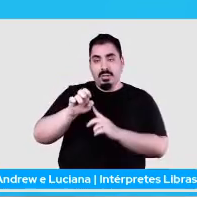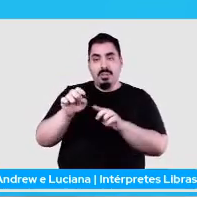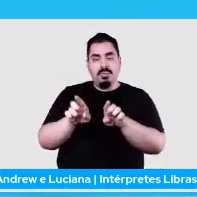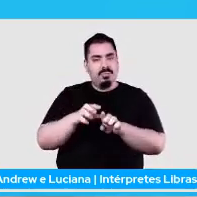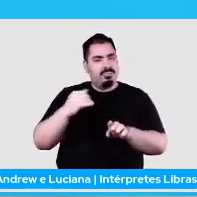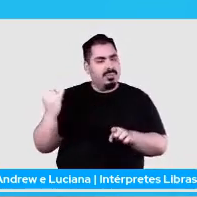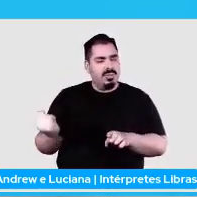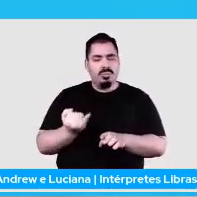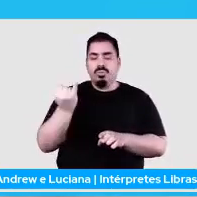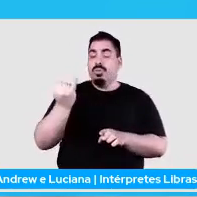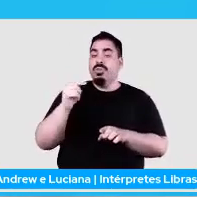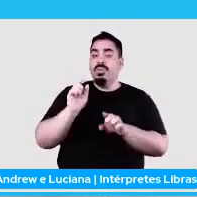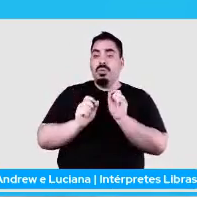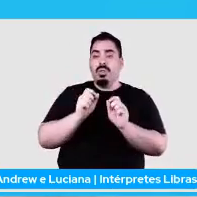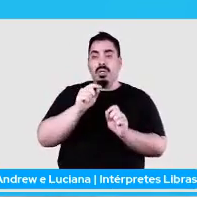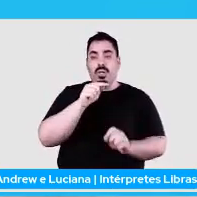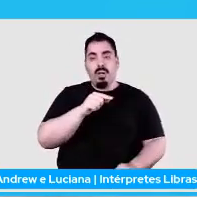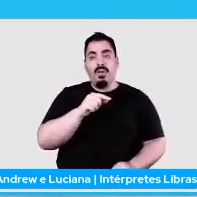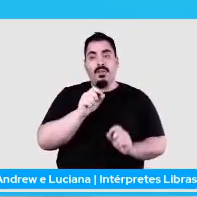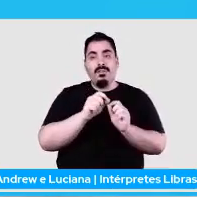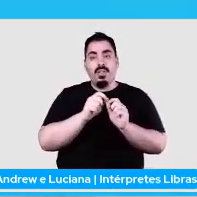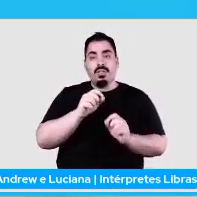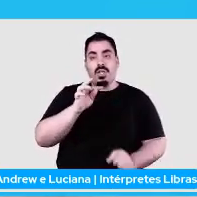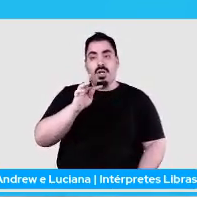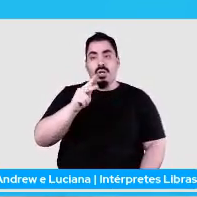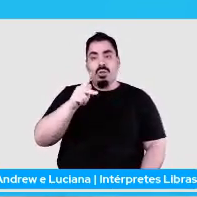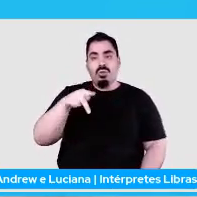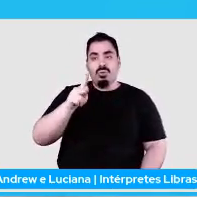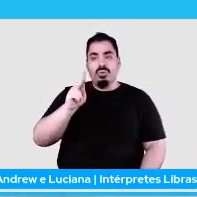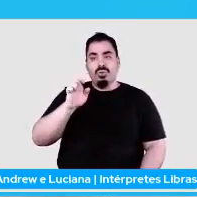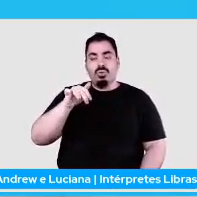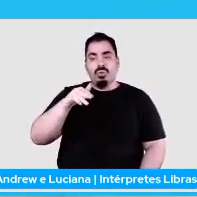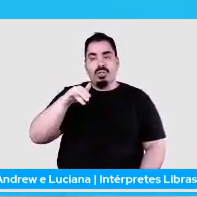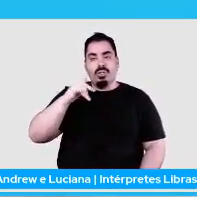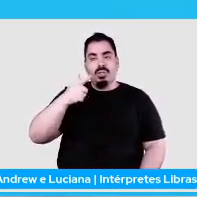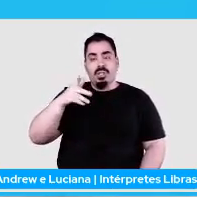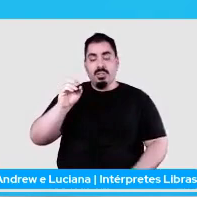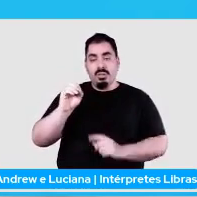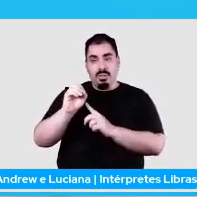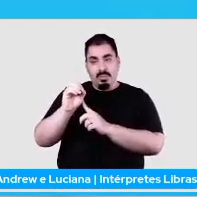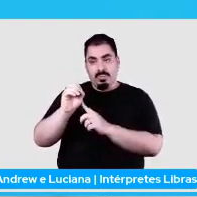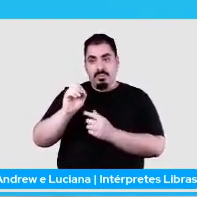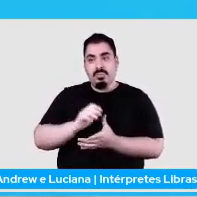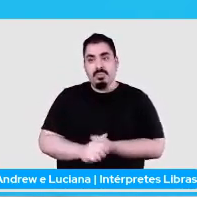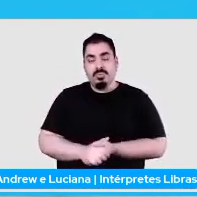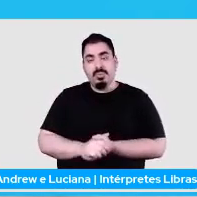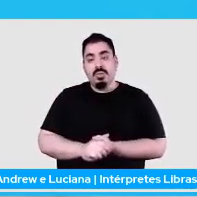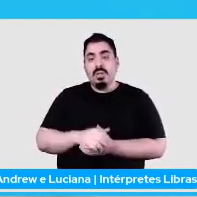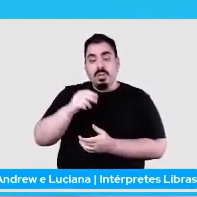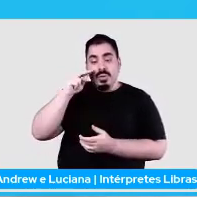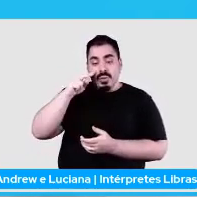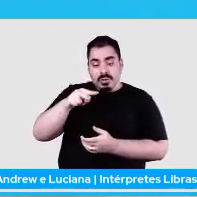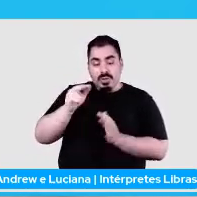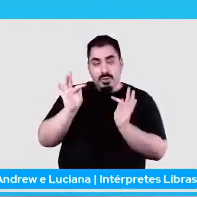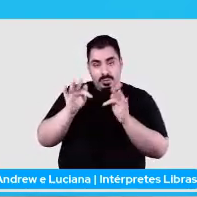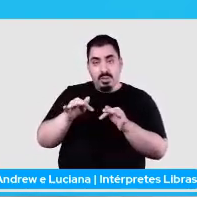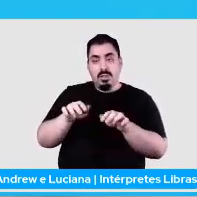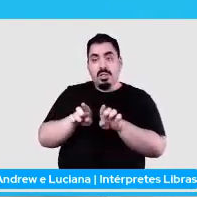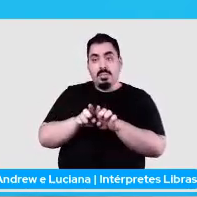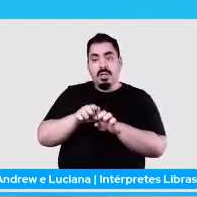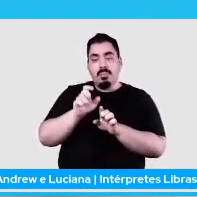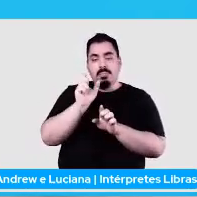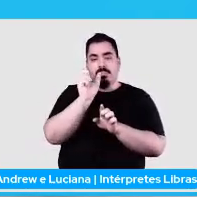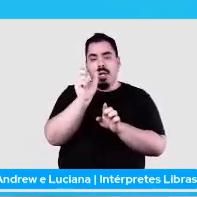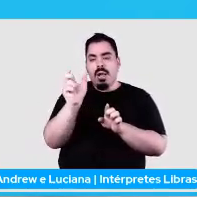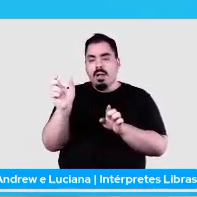gente quebrar a sentença em palavras, né? E a gente vai ter, no final, um vetor dessas palavras. E essa sentença, ela pode